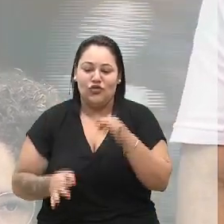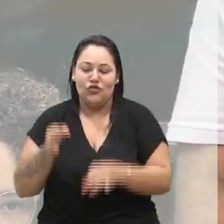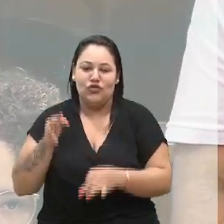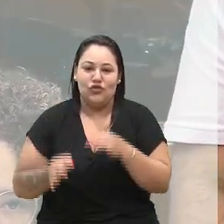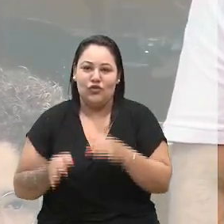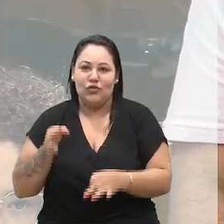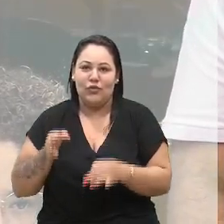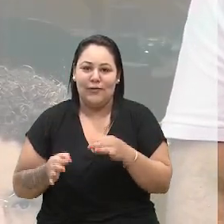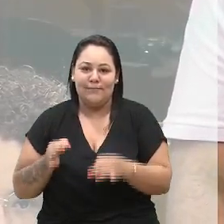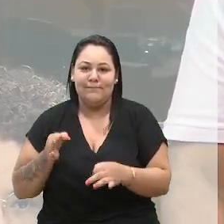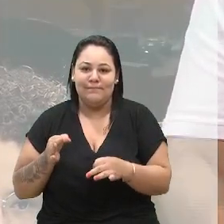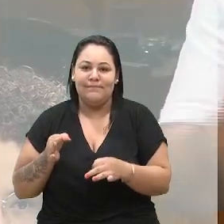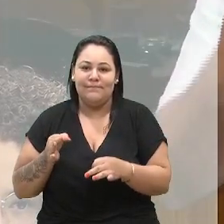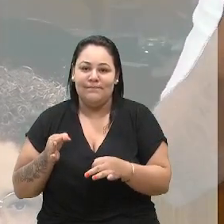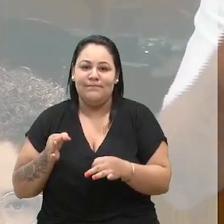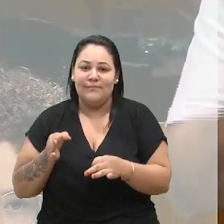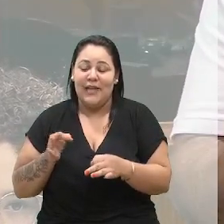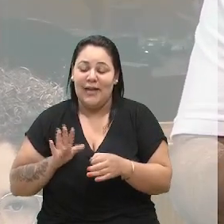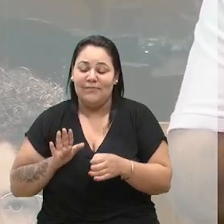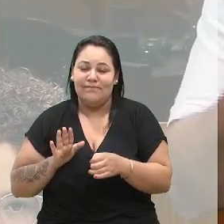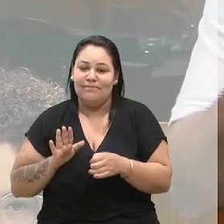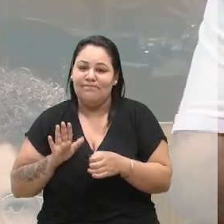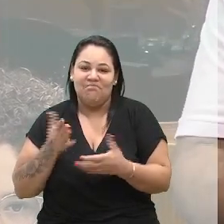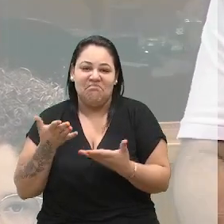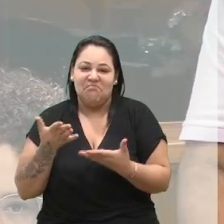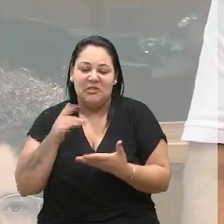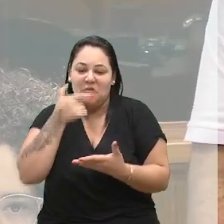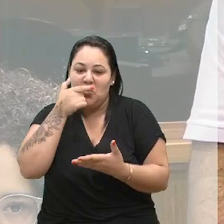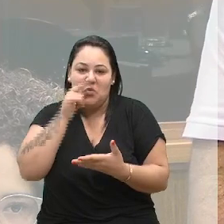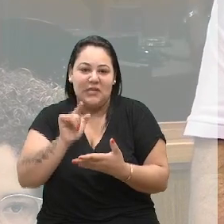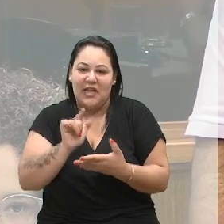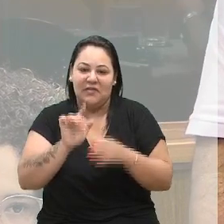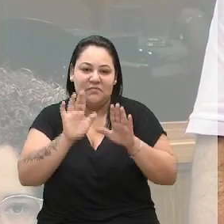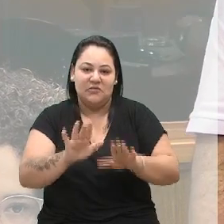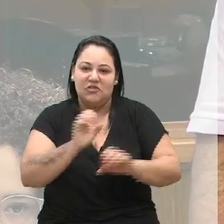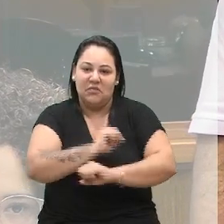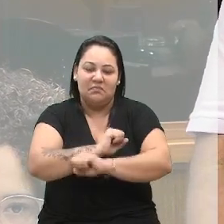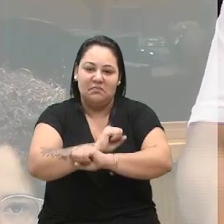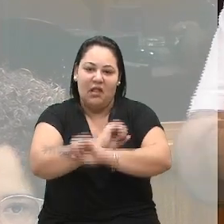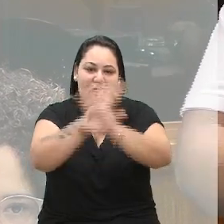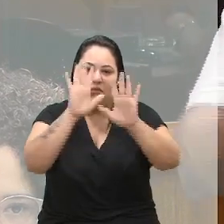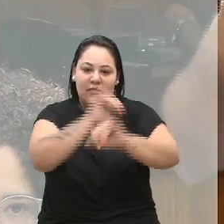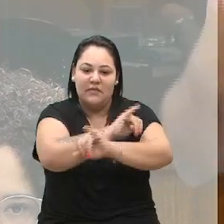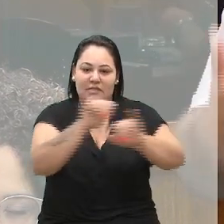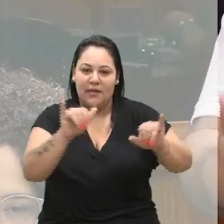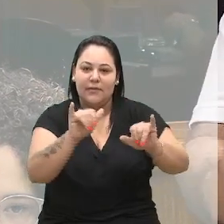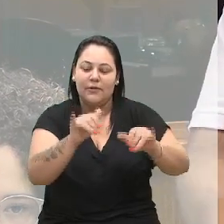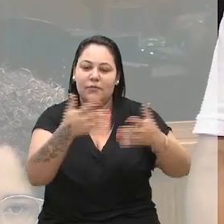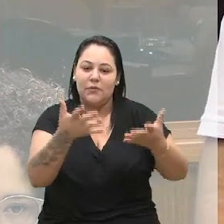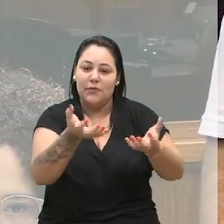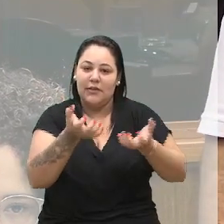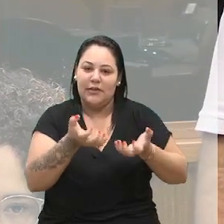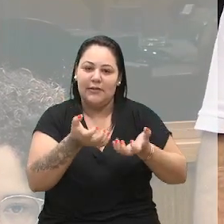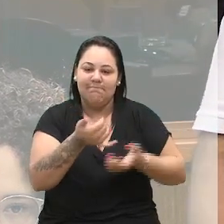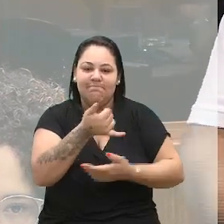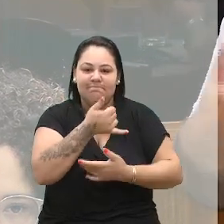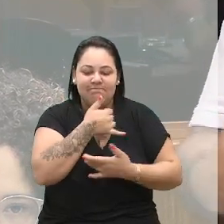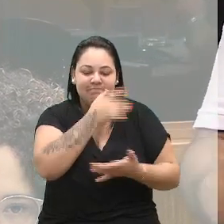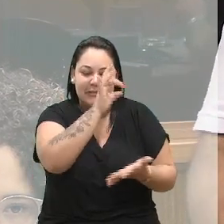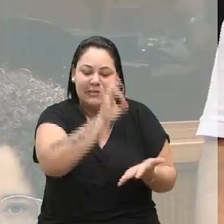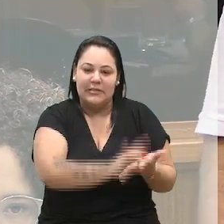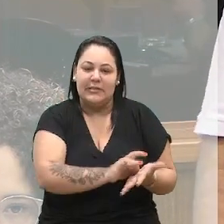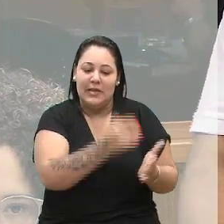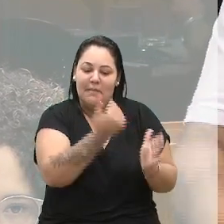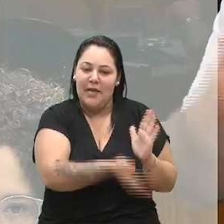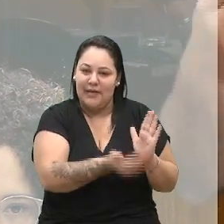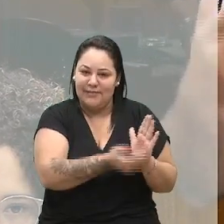crime não fosse desvendado. Então, eu queria deixar aqui, publicamente, registrar a tristeza dessa perda, mas a